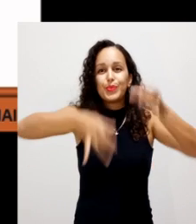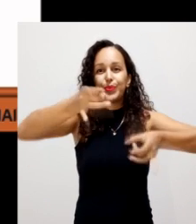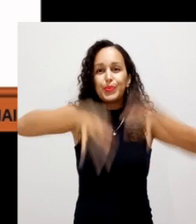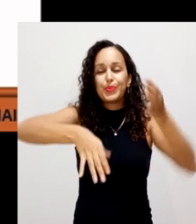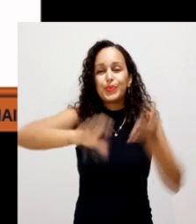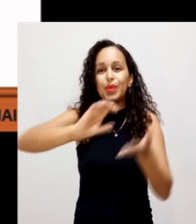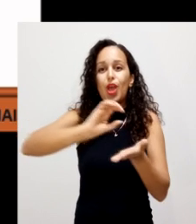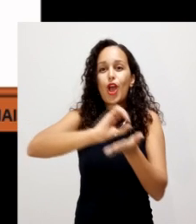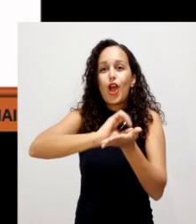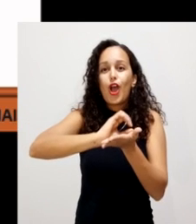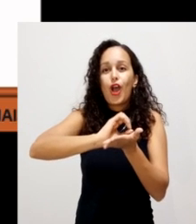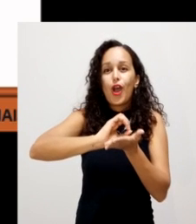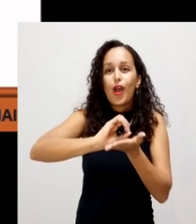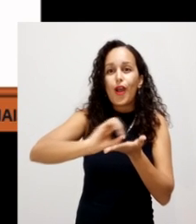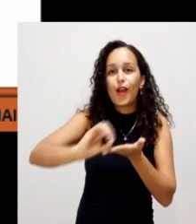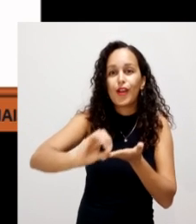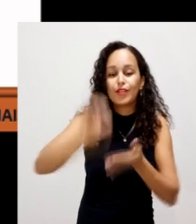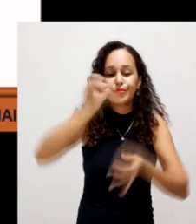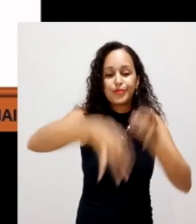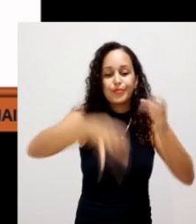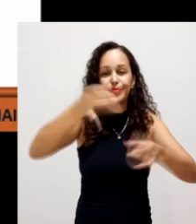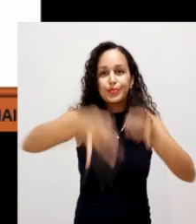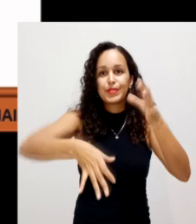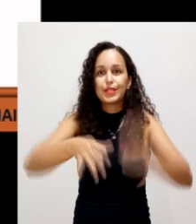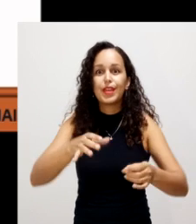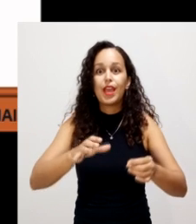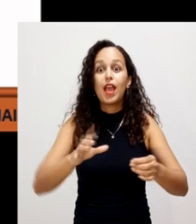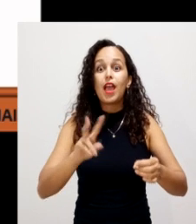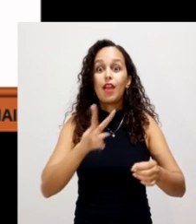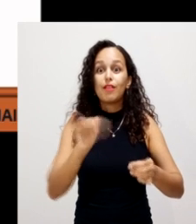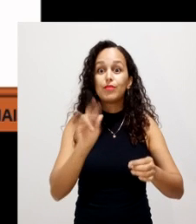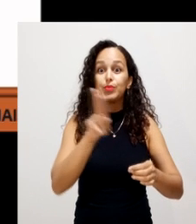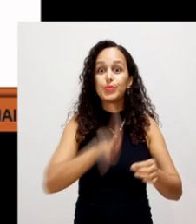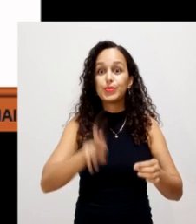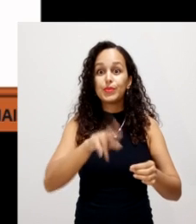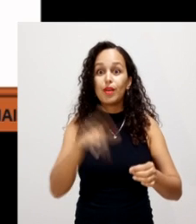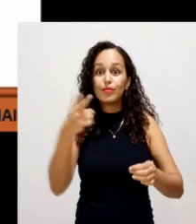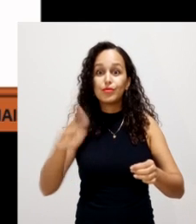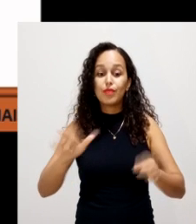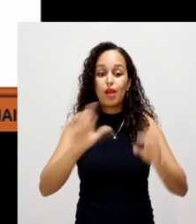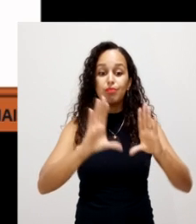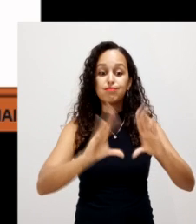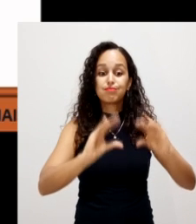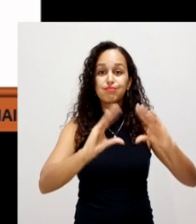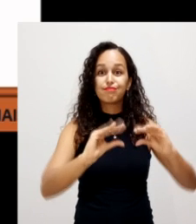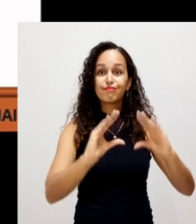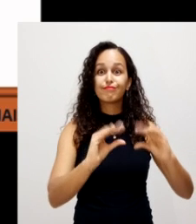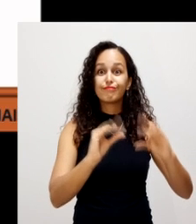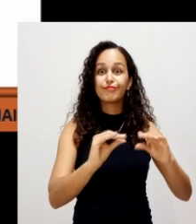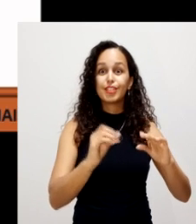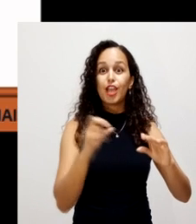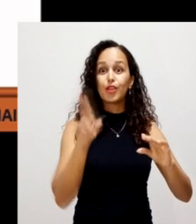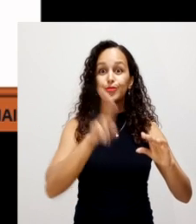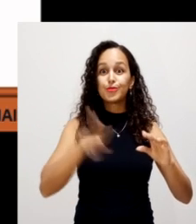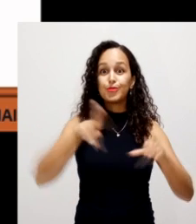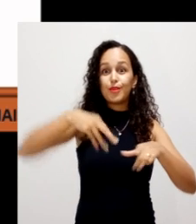que ocorrem espontaneamente na natureza. Como eu falei, né? O processo de clasinutrientes, ele ocorre